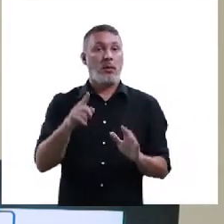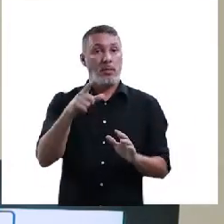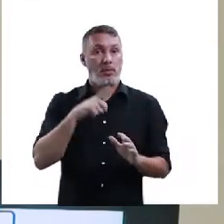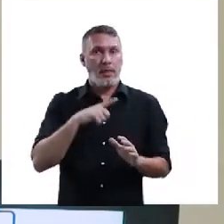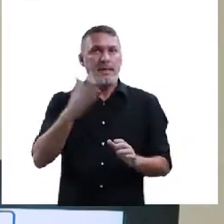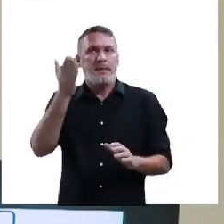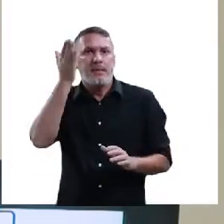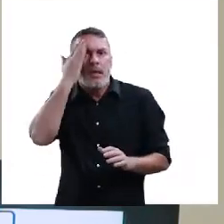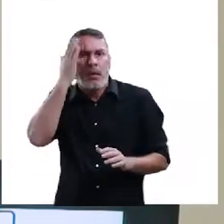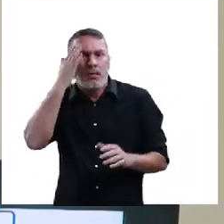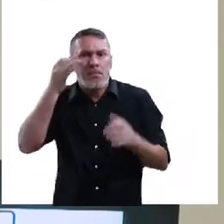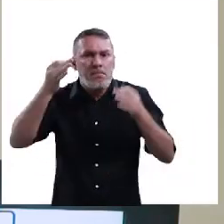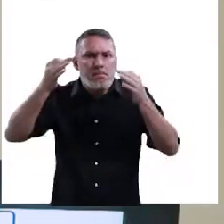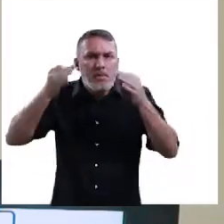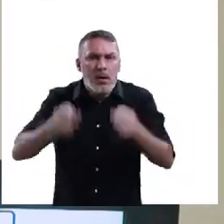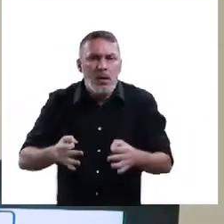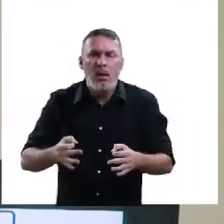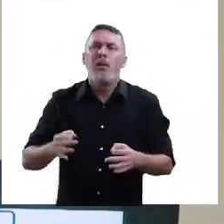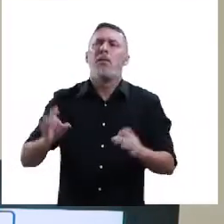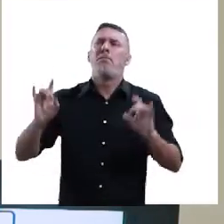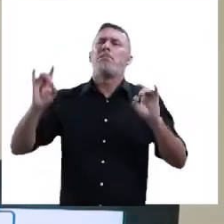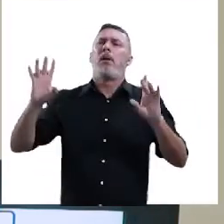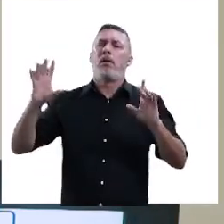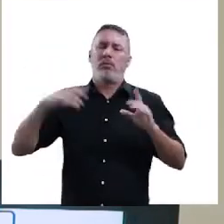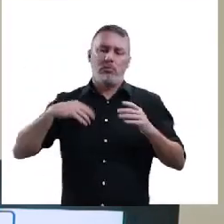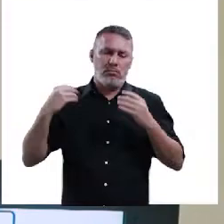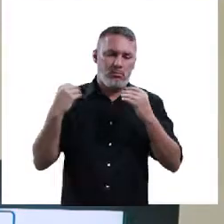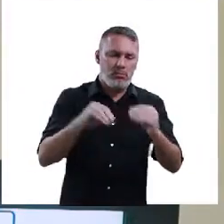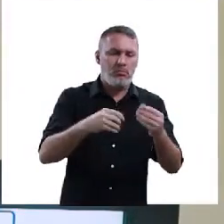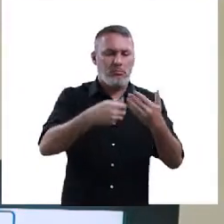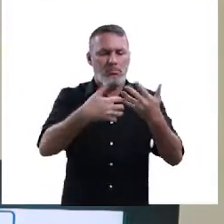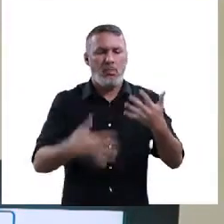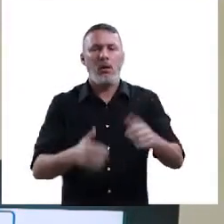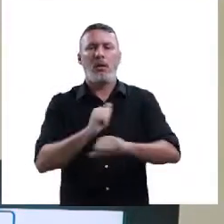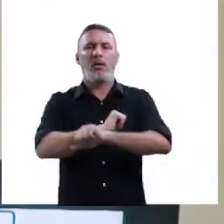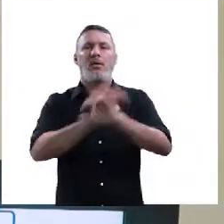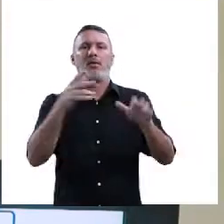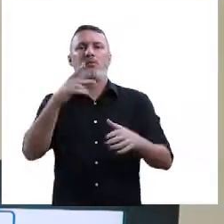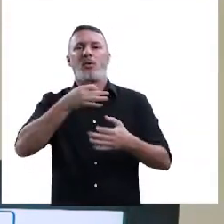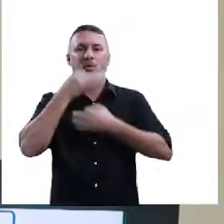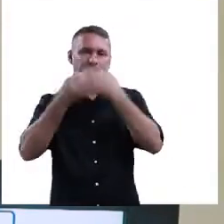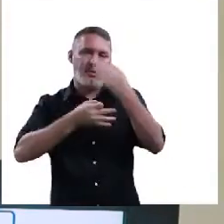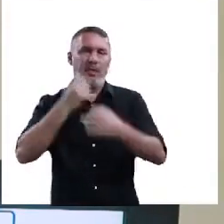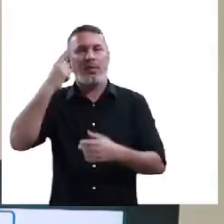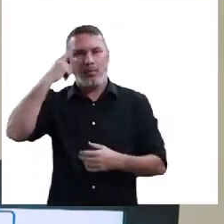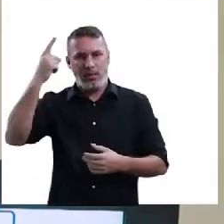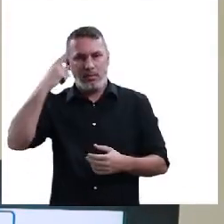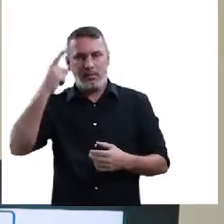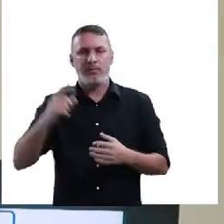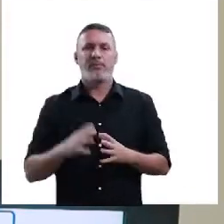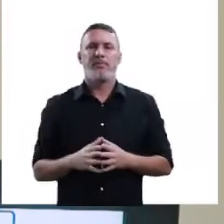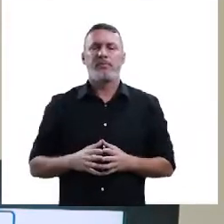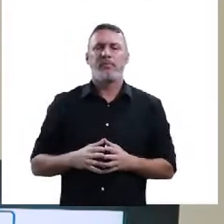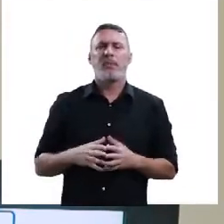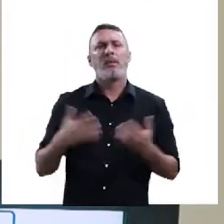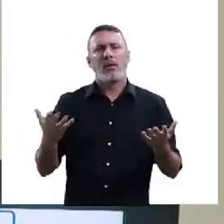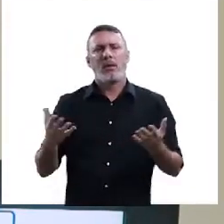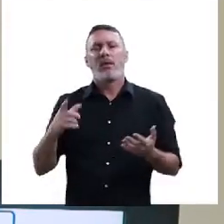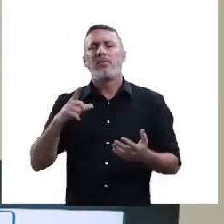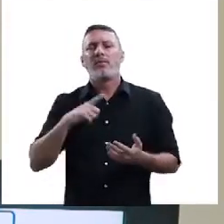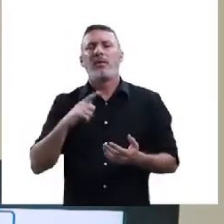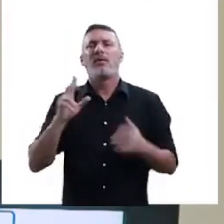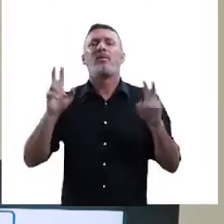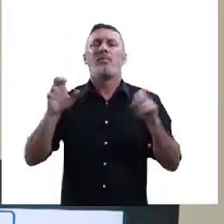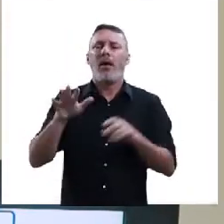ideias. Galera, quando a gente fala em área do conhecimento, às vezes os alunos falam assim, ah, prof, eu nunca lembro nada. As aulas são para isso.